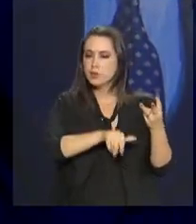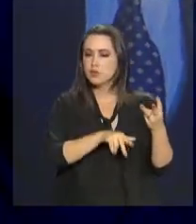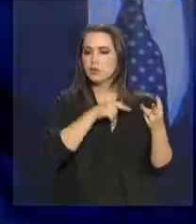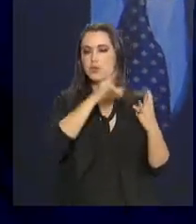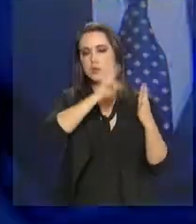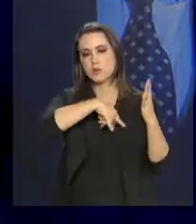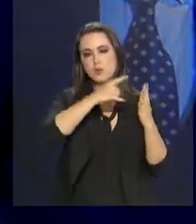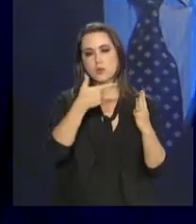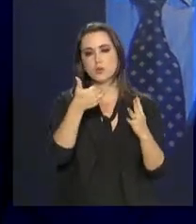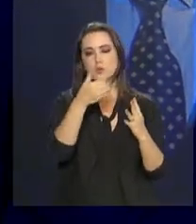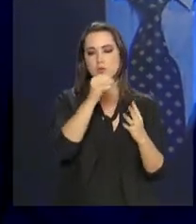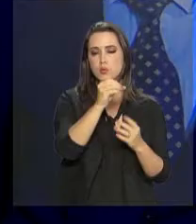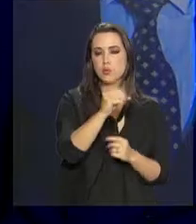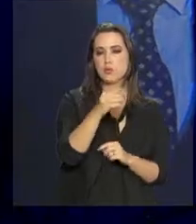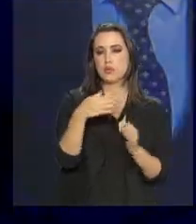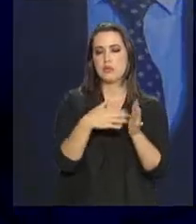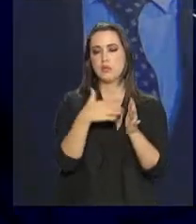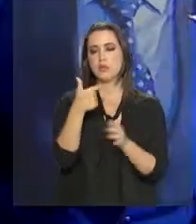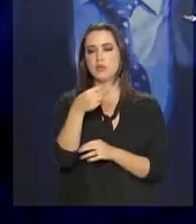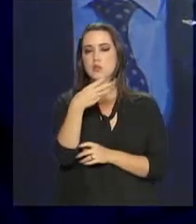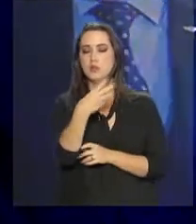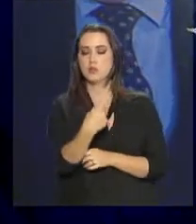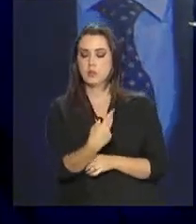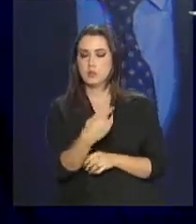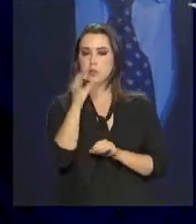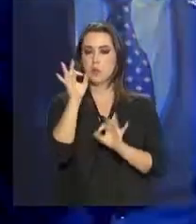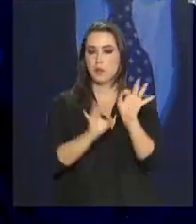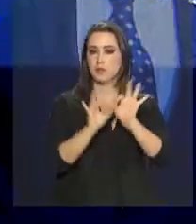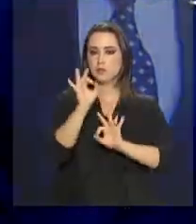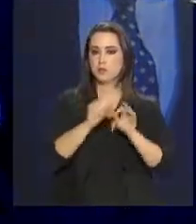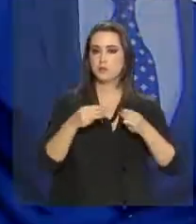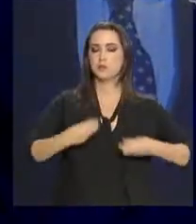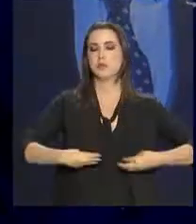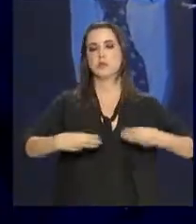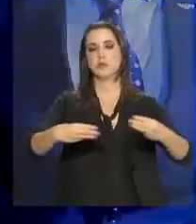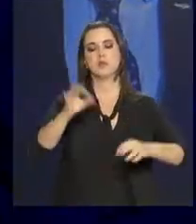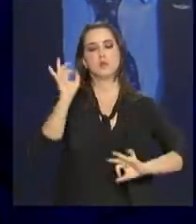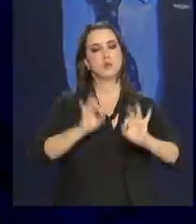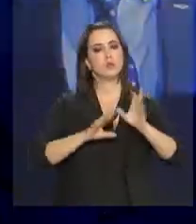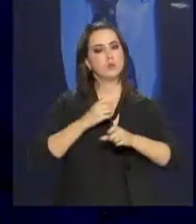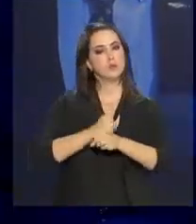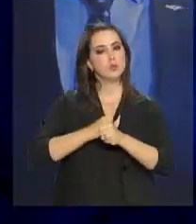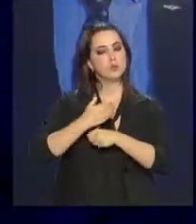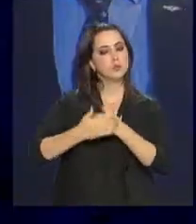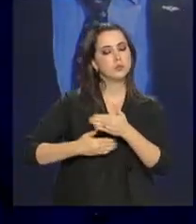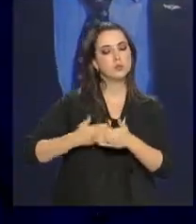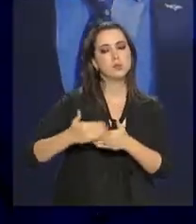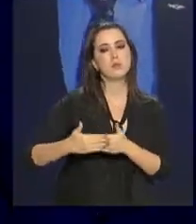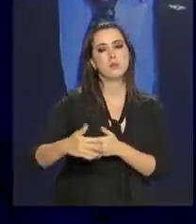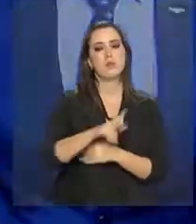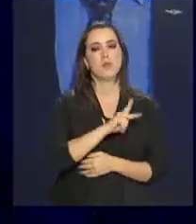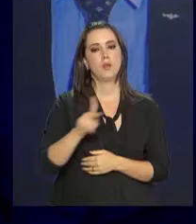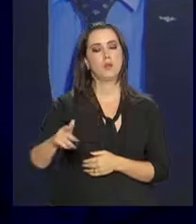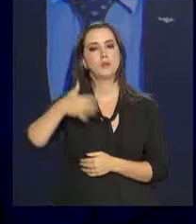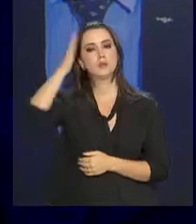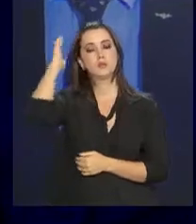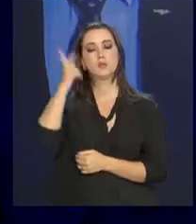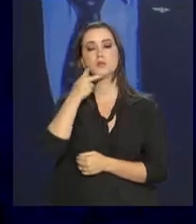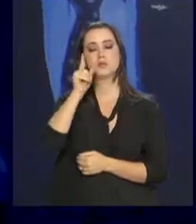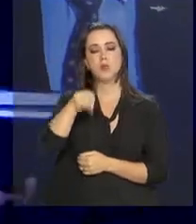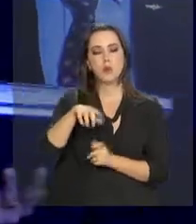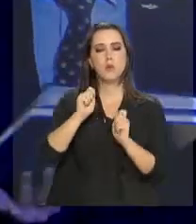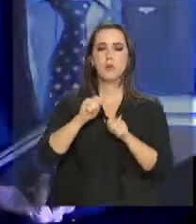2020-2031, preparado pelo planejamento ao longo de todo o ano. O presidente Temer afirmou que está